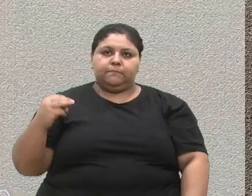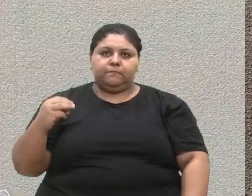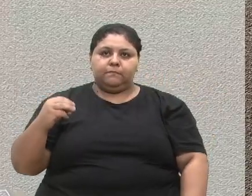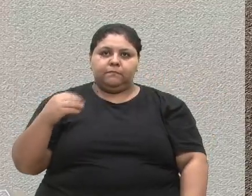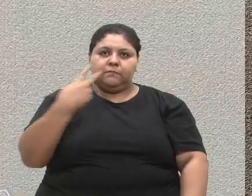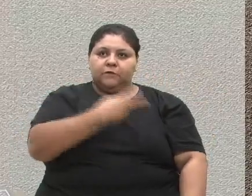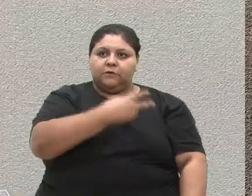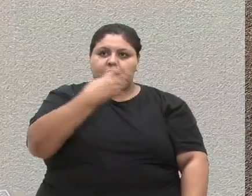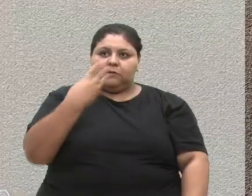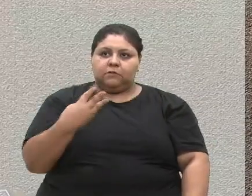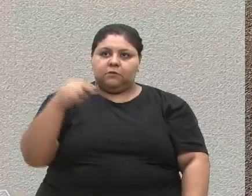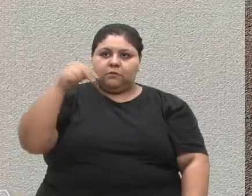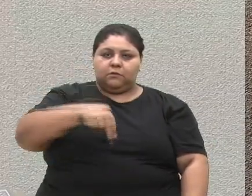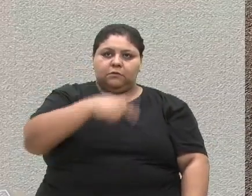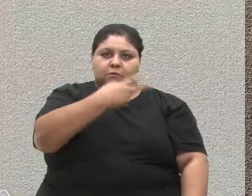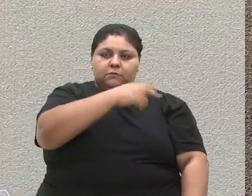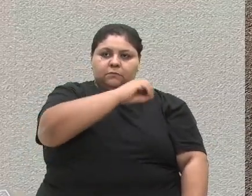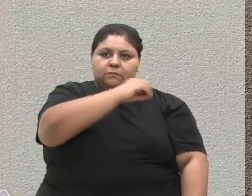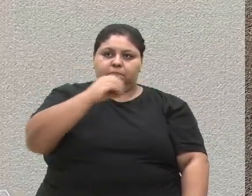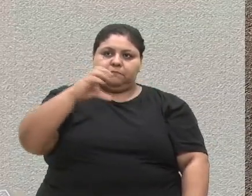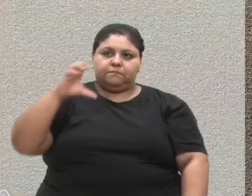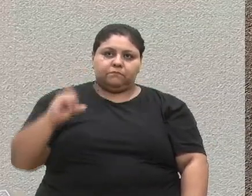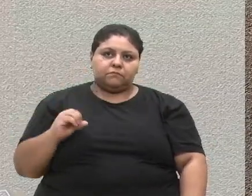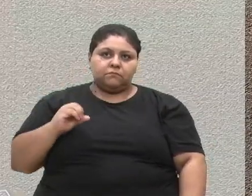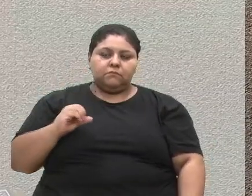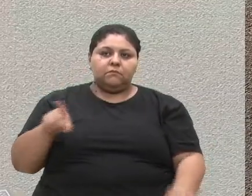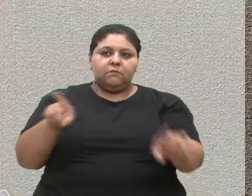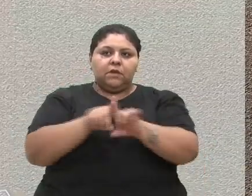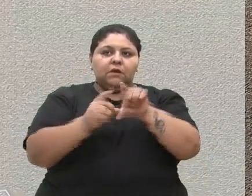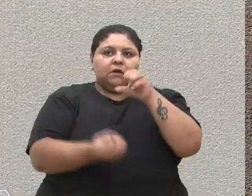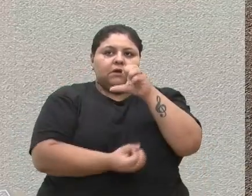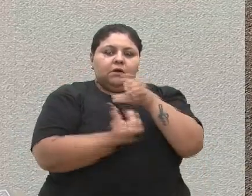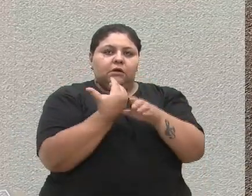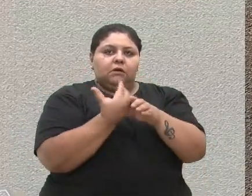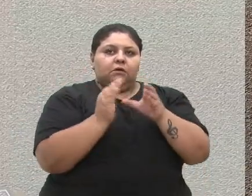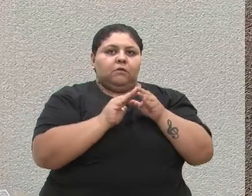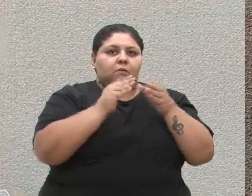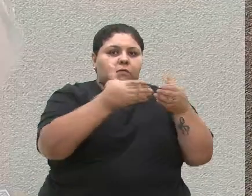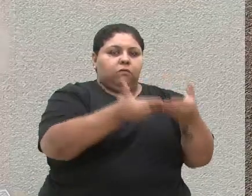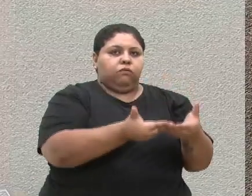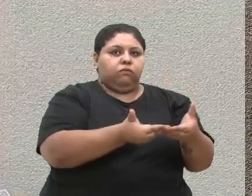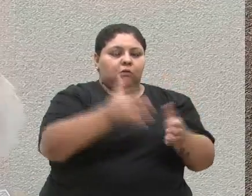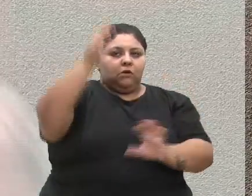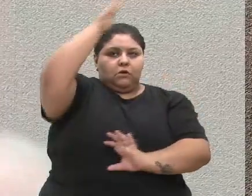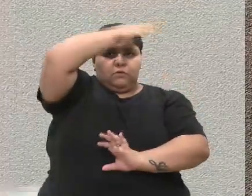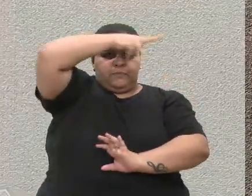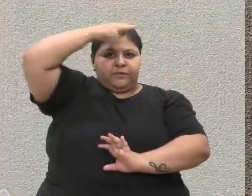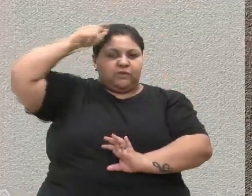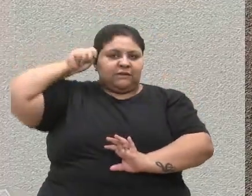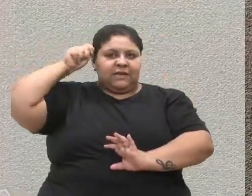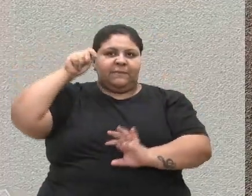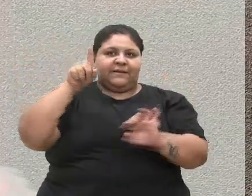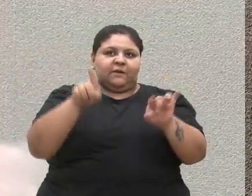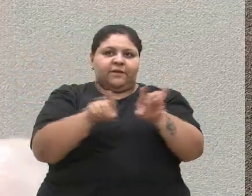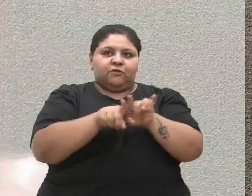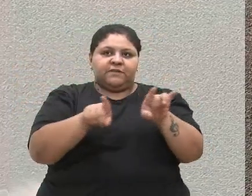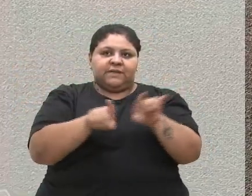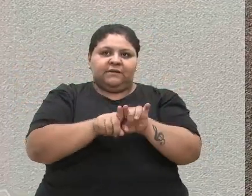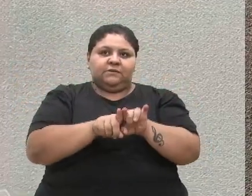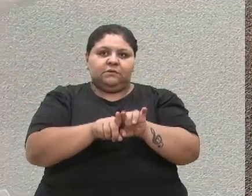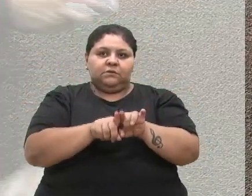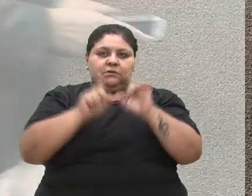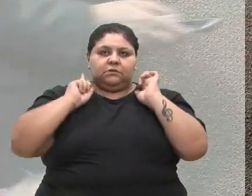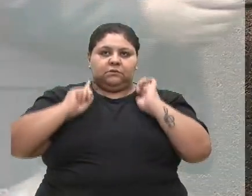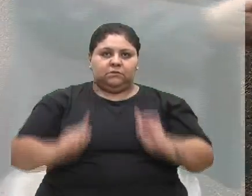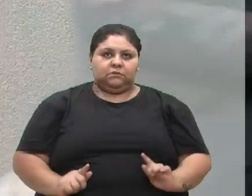23 de novembro de 2009, que institui o Conselho Municipal de Planejamento e Gestão